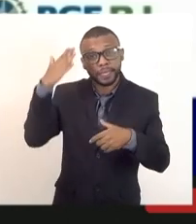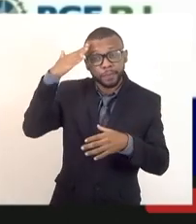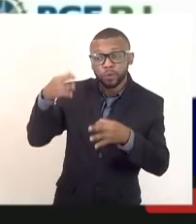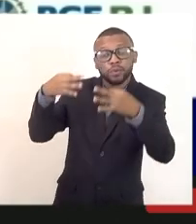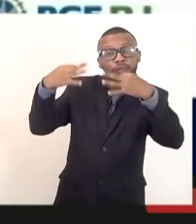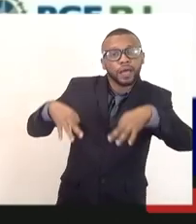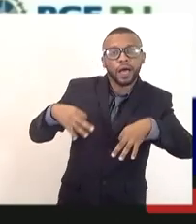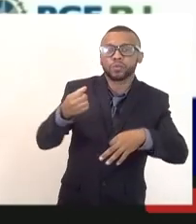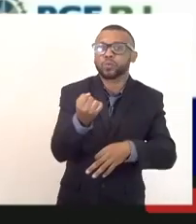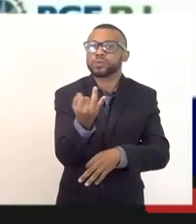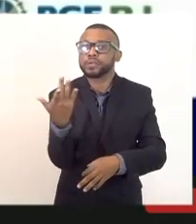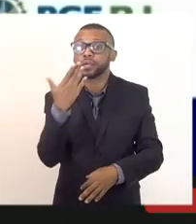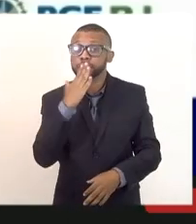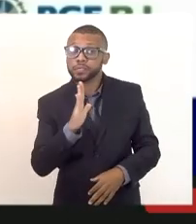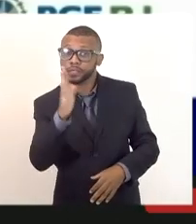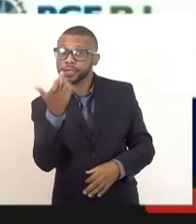papel